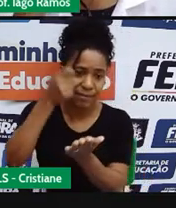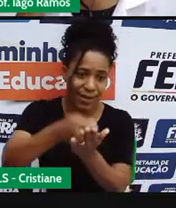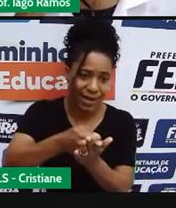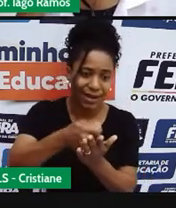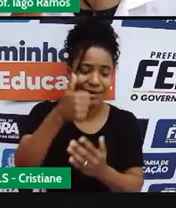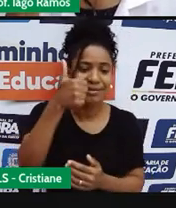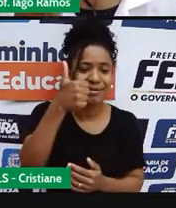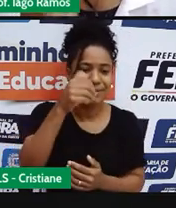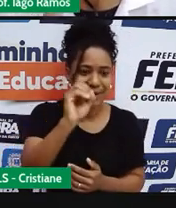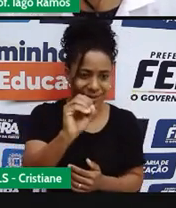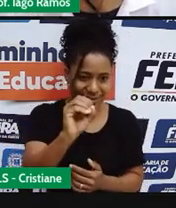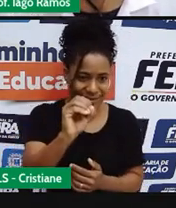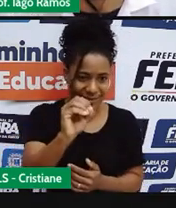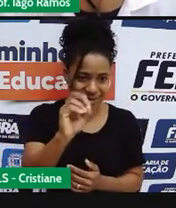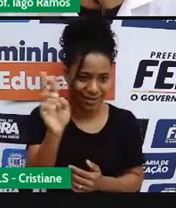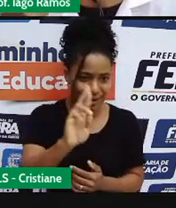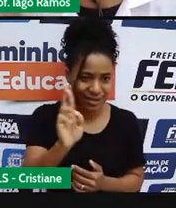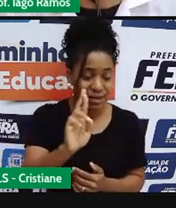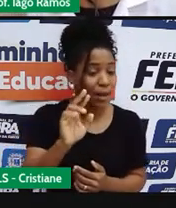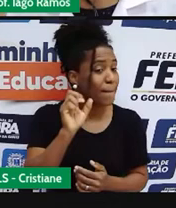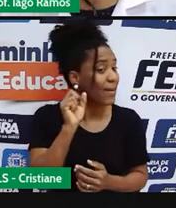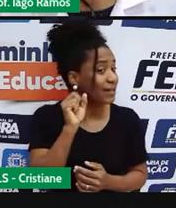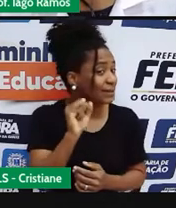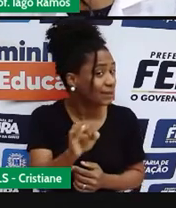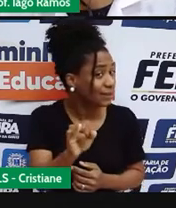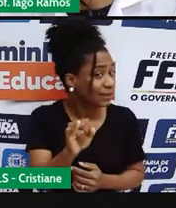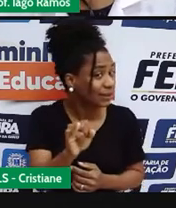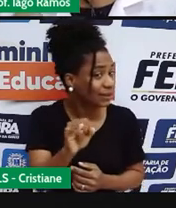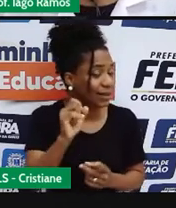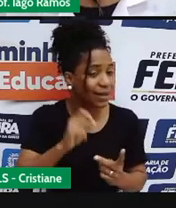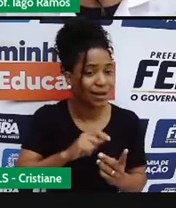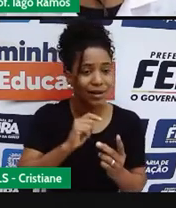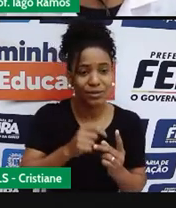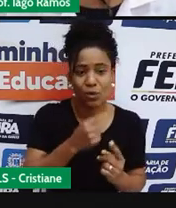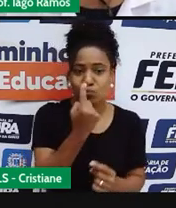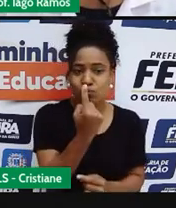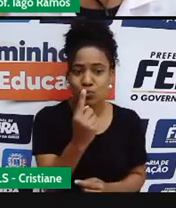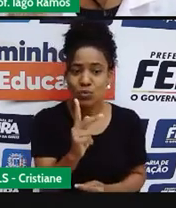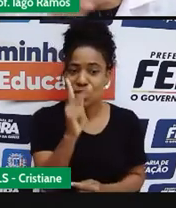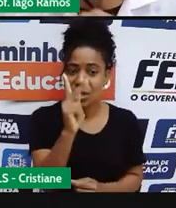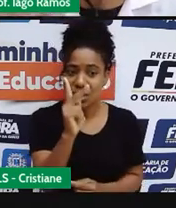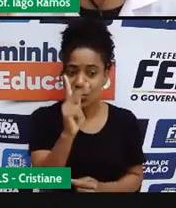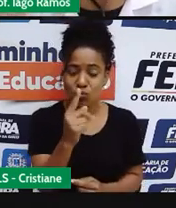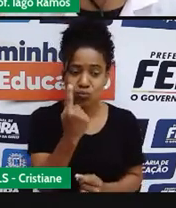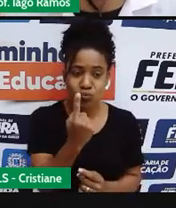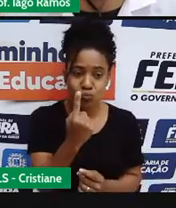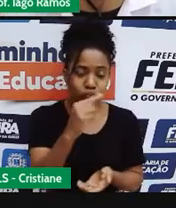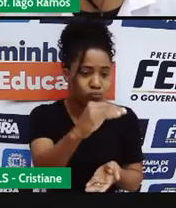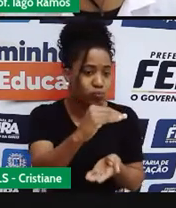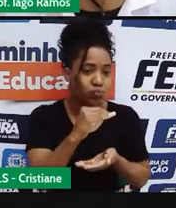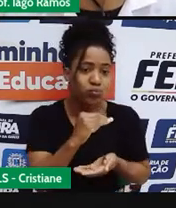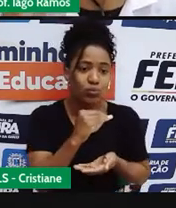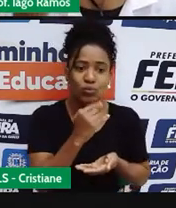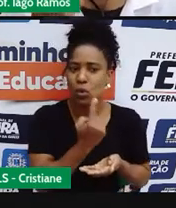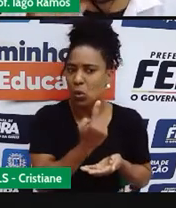se ela levar apenas um quilograma? E mais uma vez, eu deixo a observação. A gente não vai se preocupar aqui com os números,